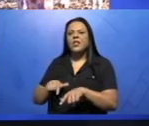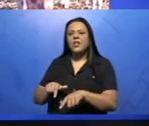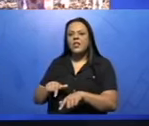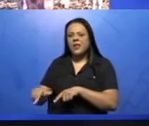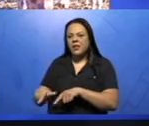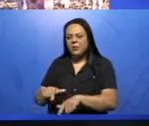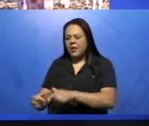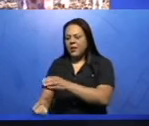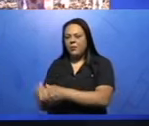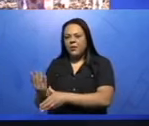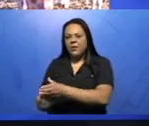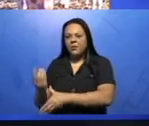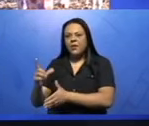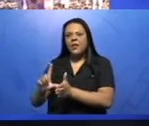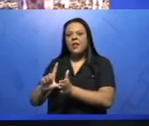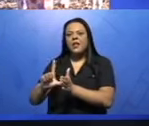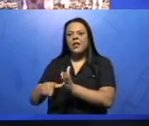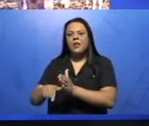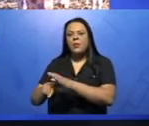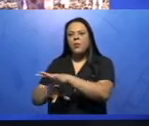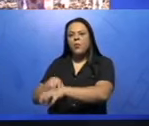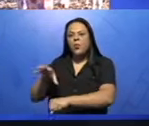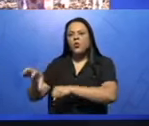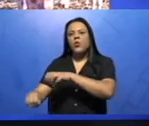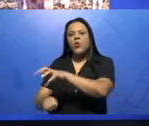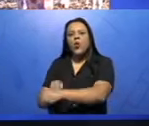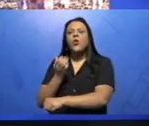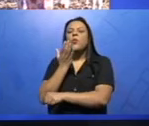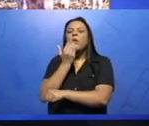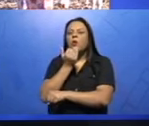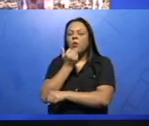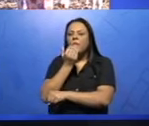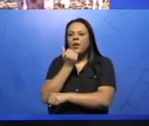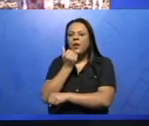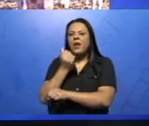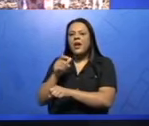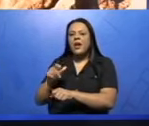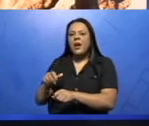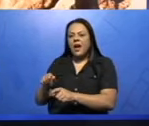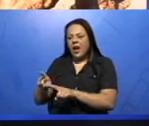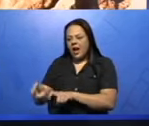pessoas dependem da agricultura de subsistência no continente africano.